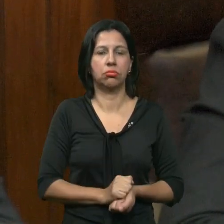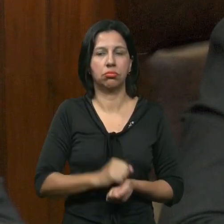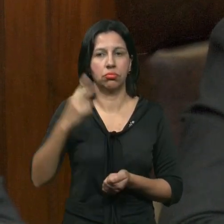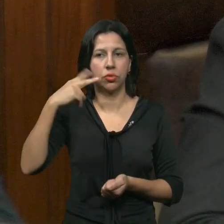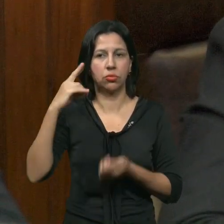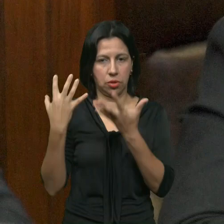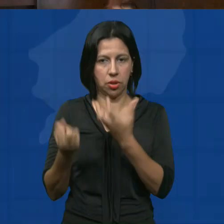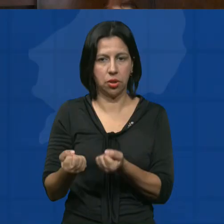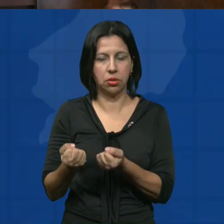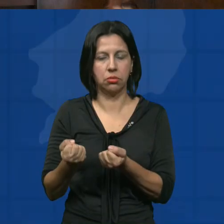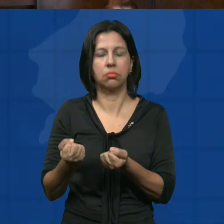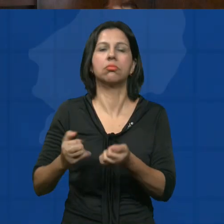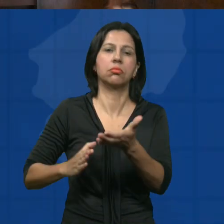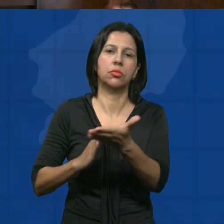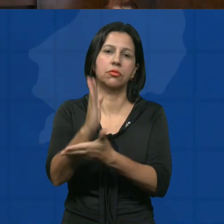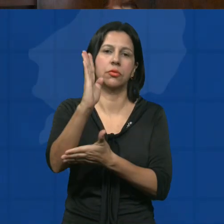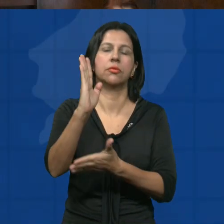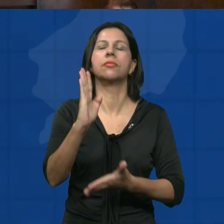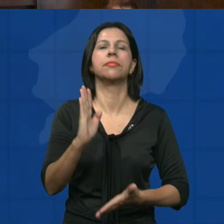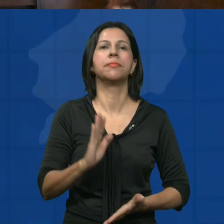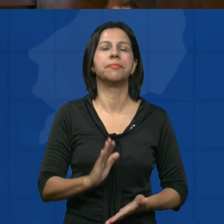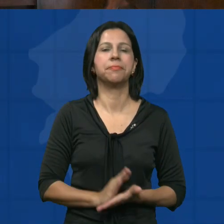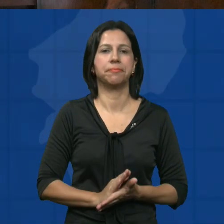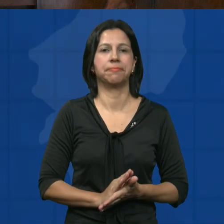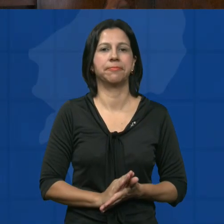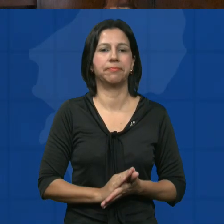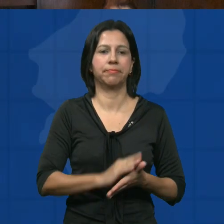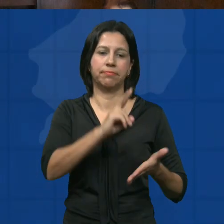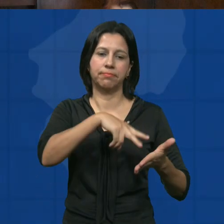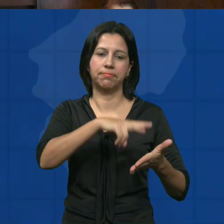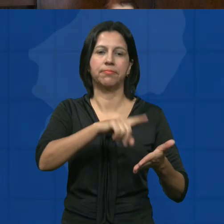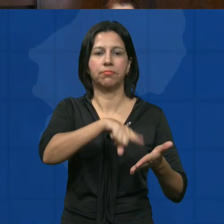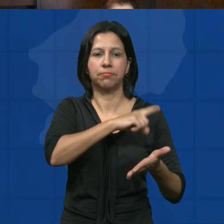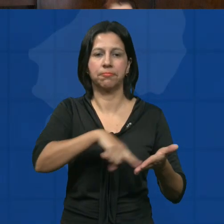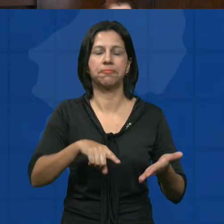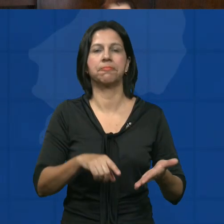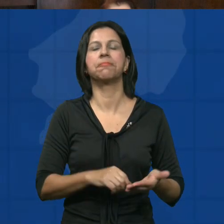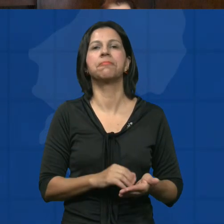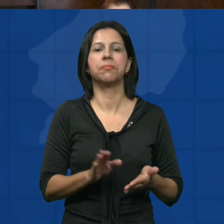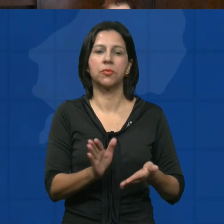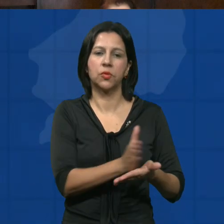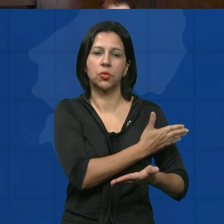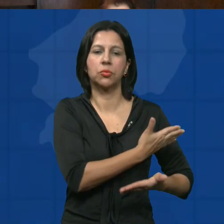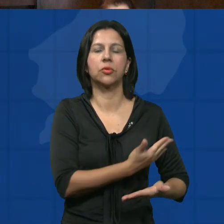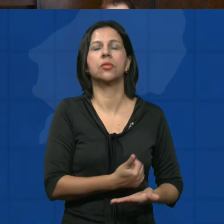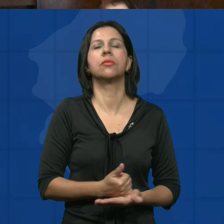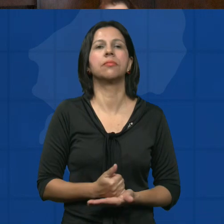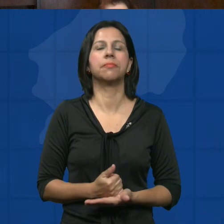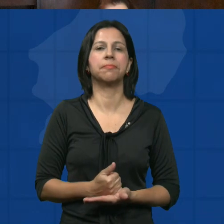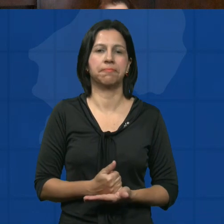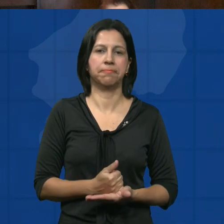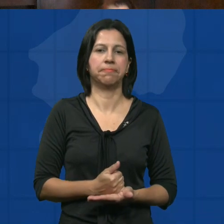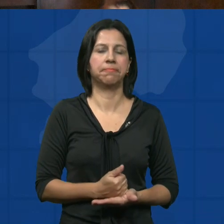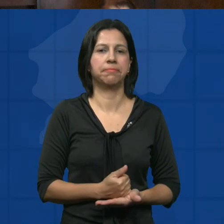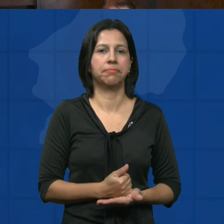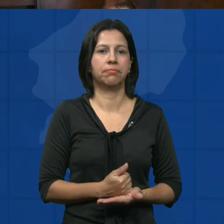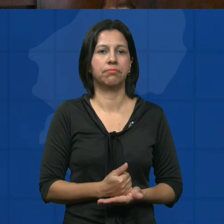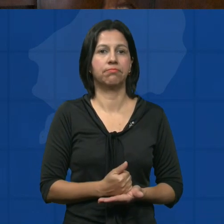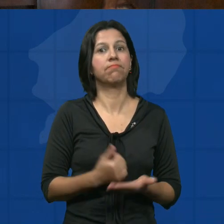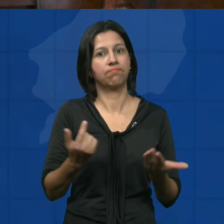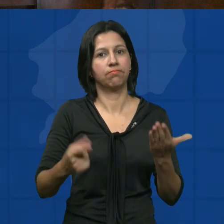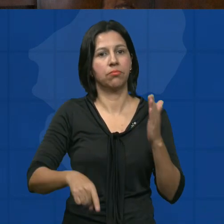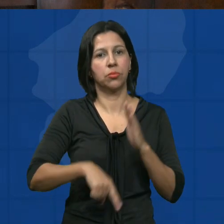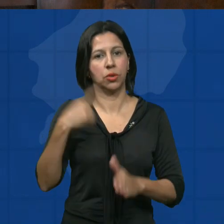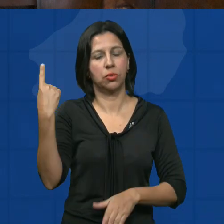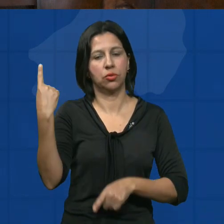favoráveis Permaneçam como se encontram Aprovado Então a votação será conforme deliberada pelo plenário Está dispensada a leitura Está em